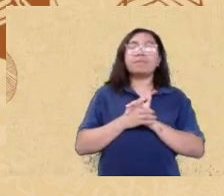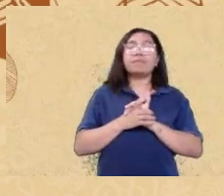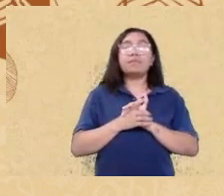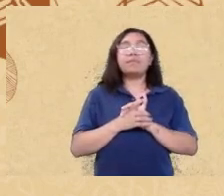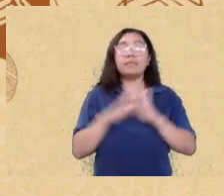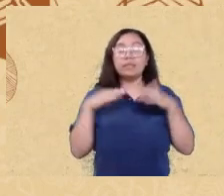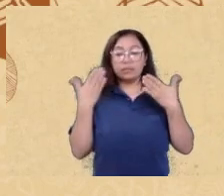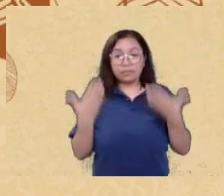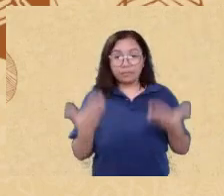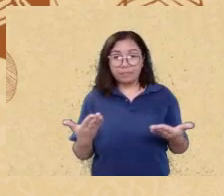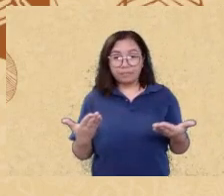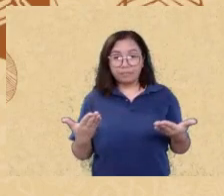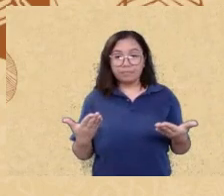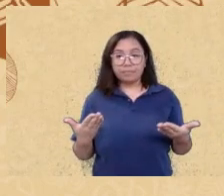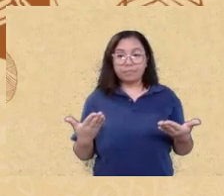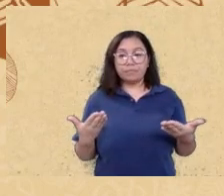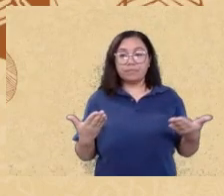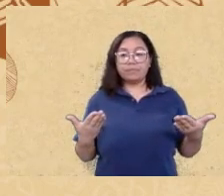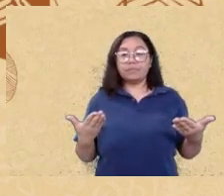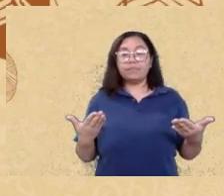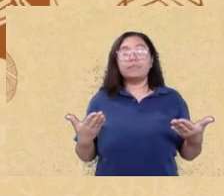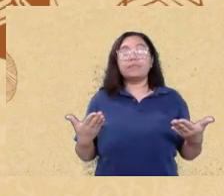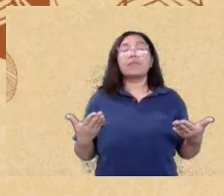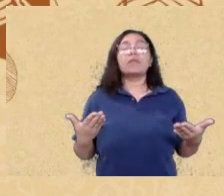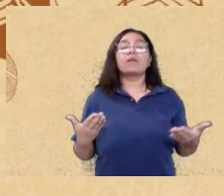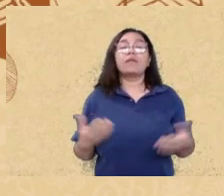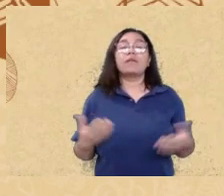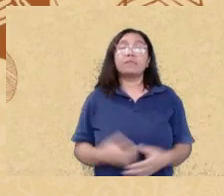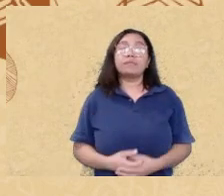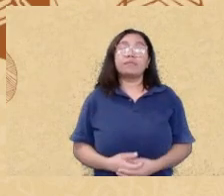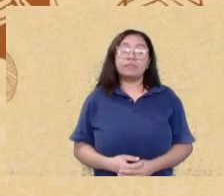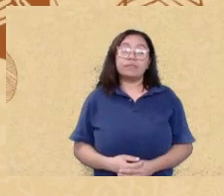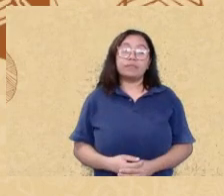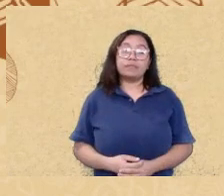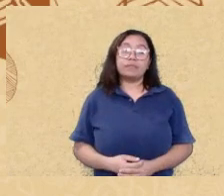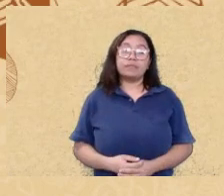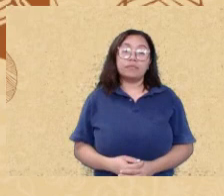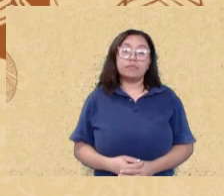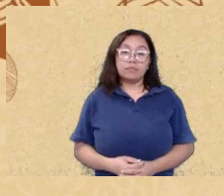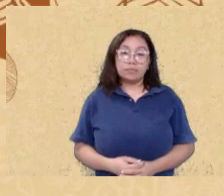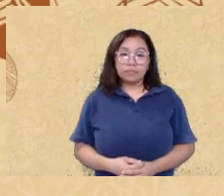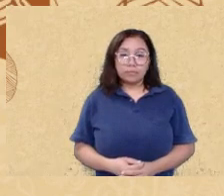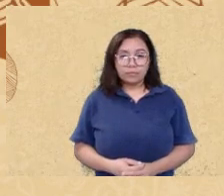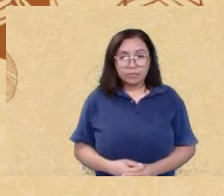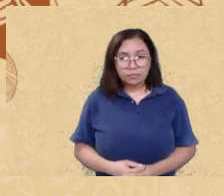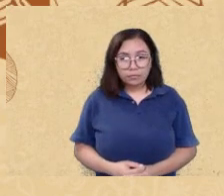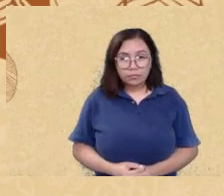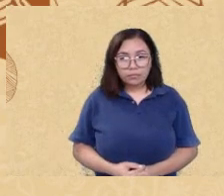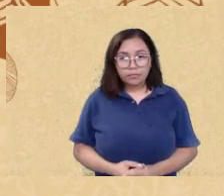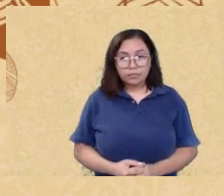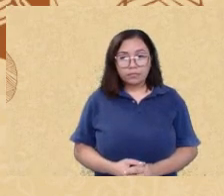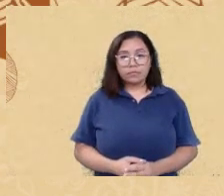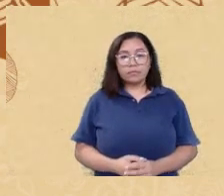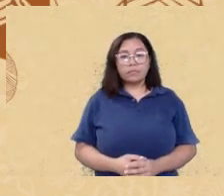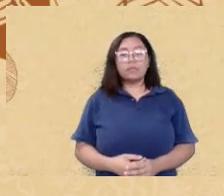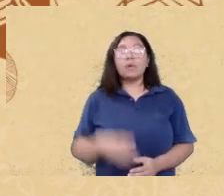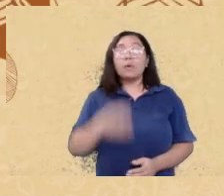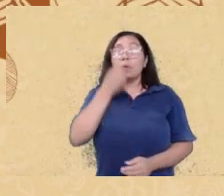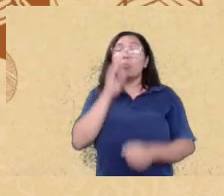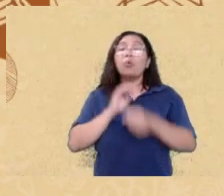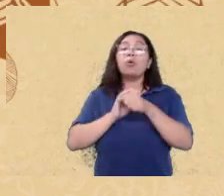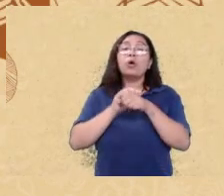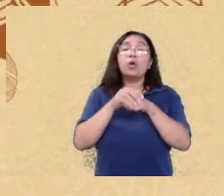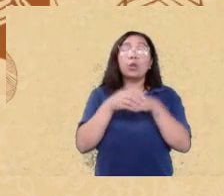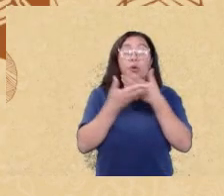deixa eu colocar o reloginho para me controlar aqui para não passar dos momentos bom, então uma boa noite a todos é uma